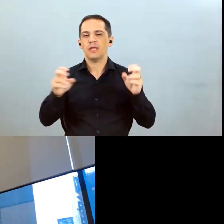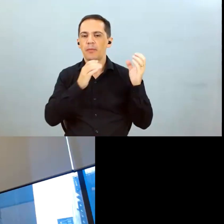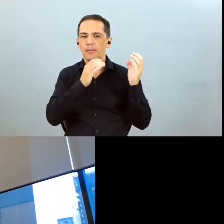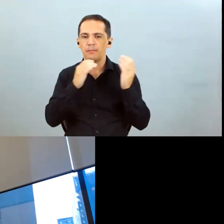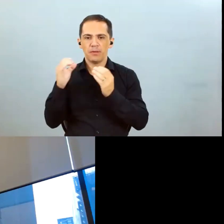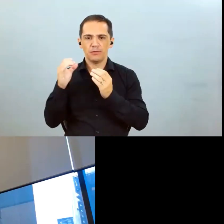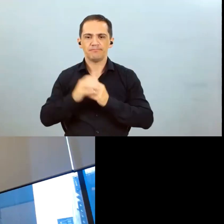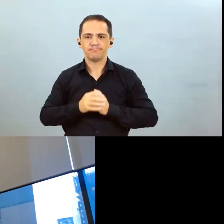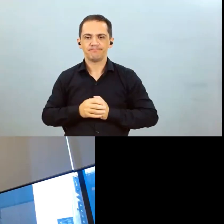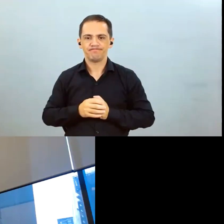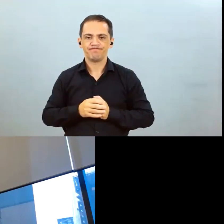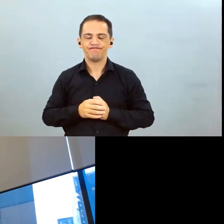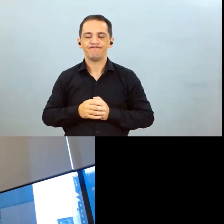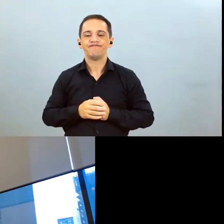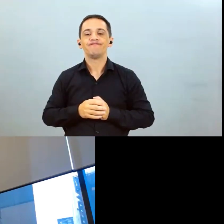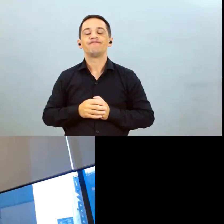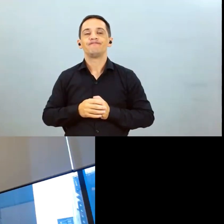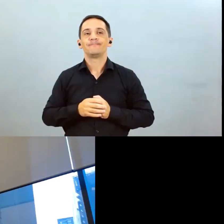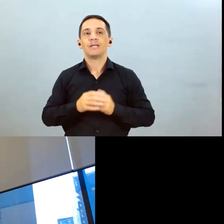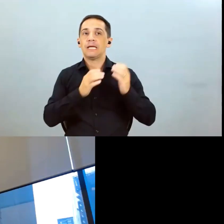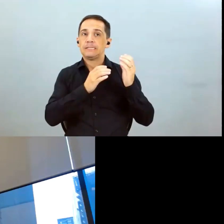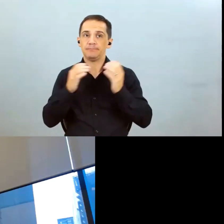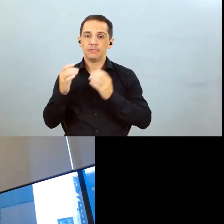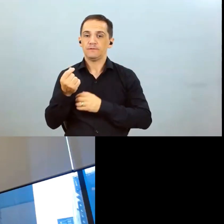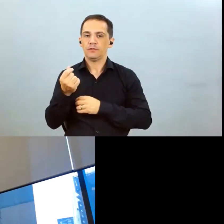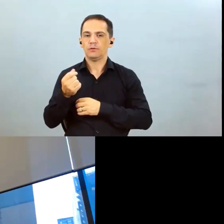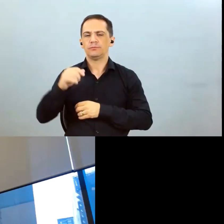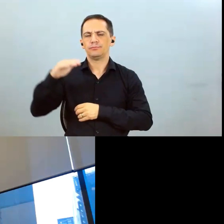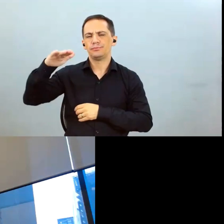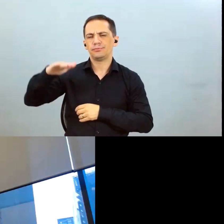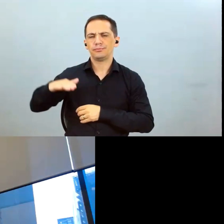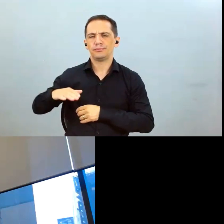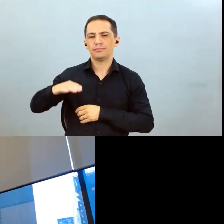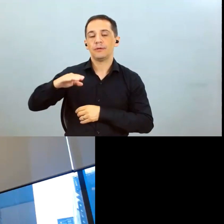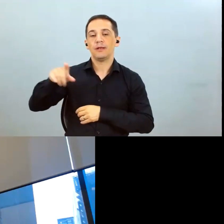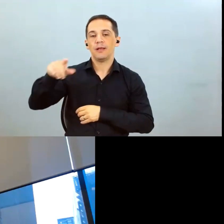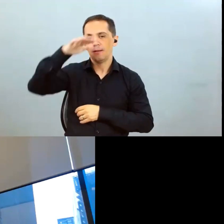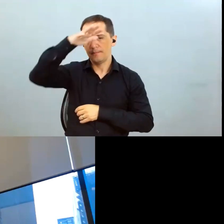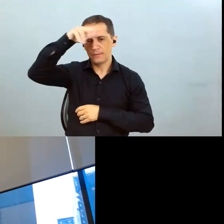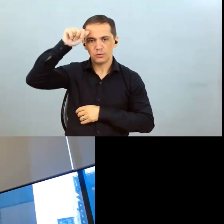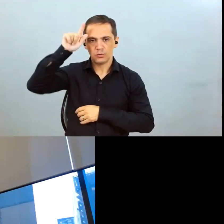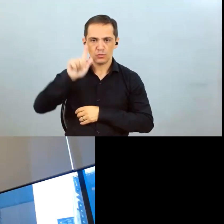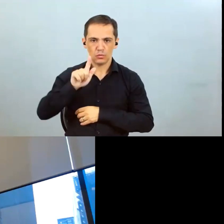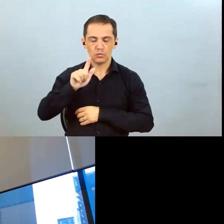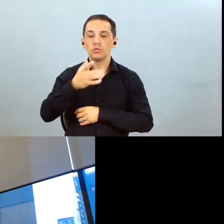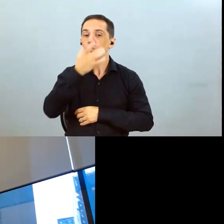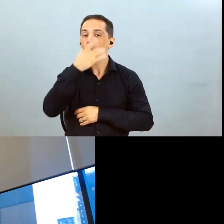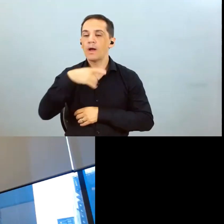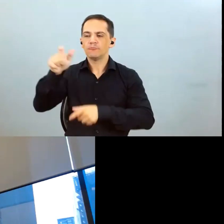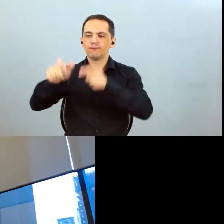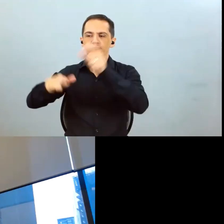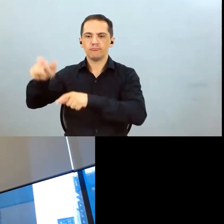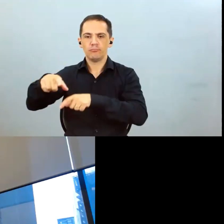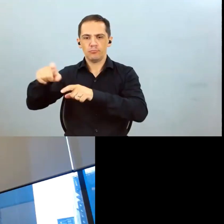com a queda do preço do milho principalmente no estado do Mato Grosso você entende que o produtor ele pode investir menos para a